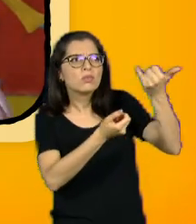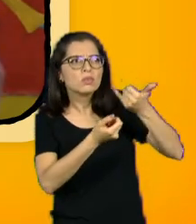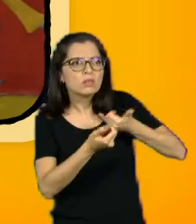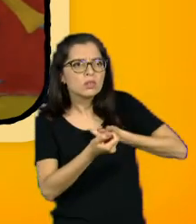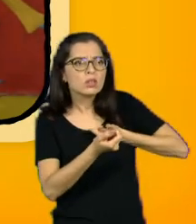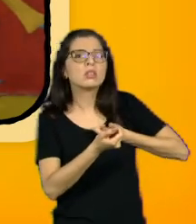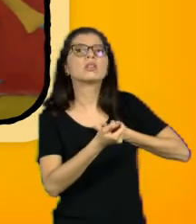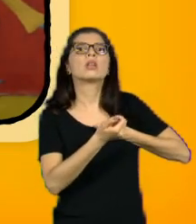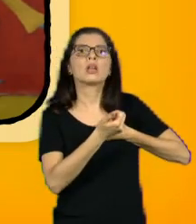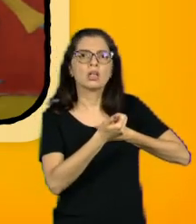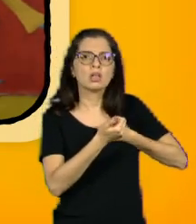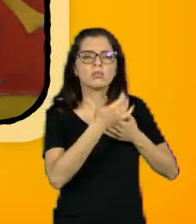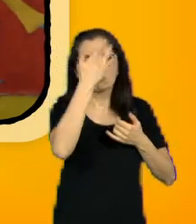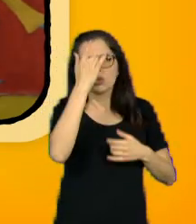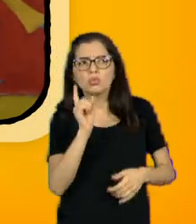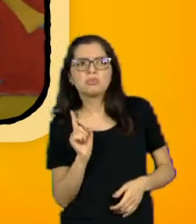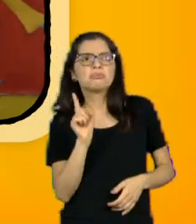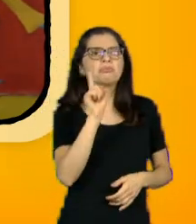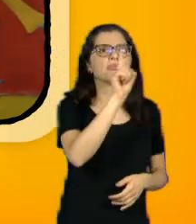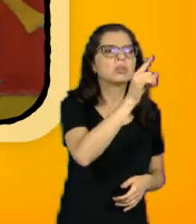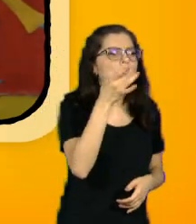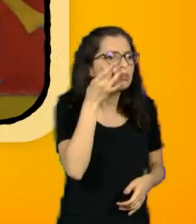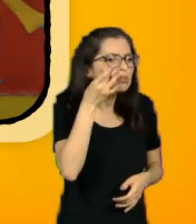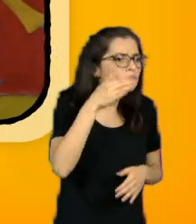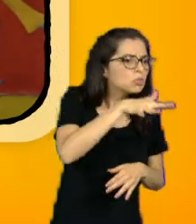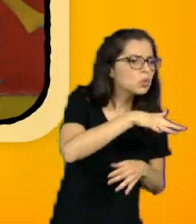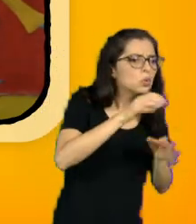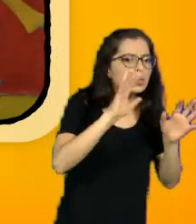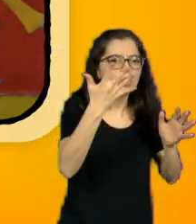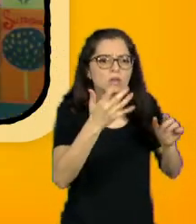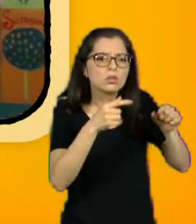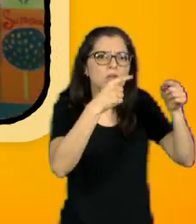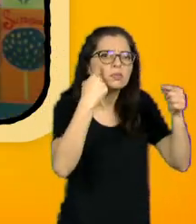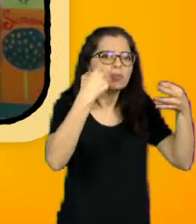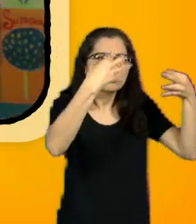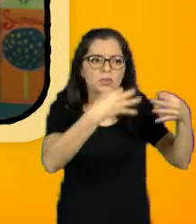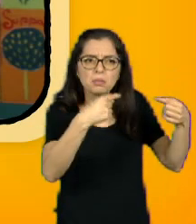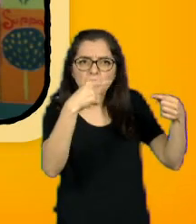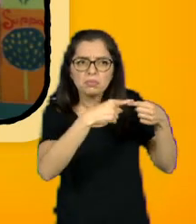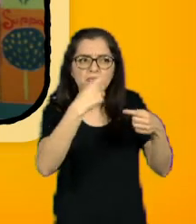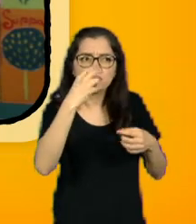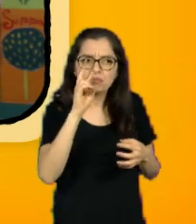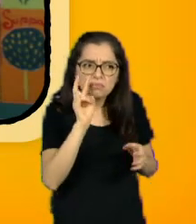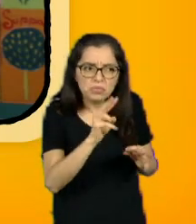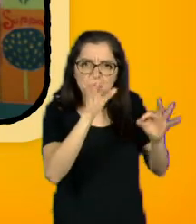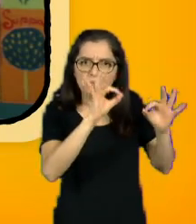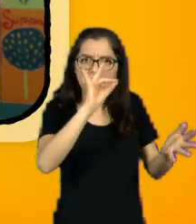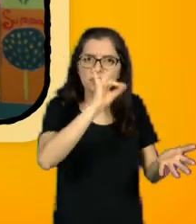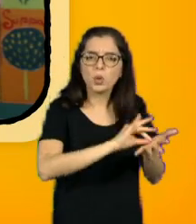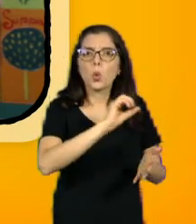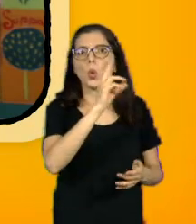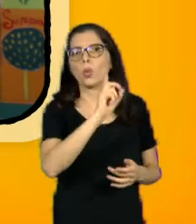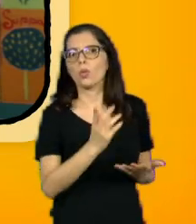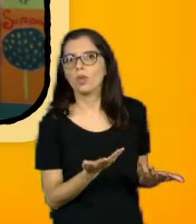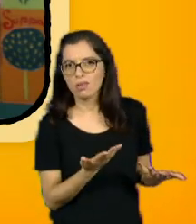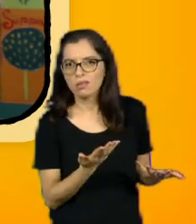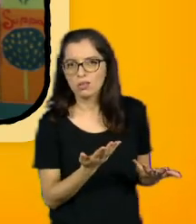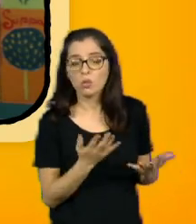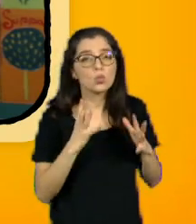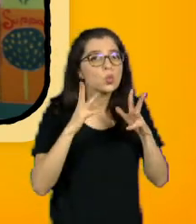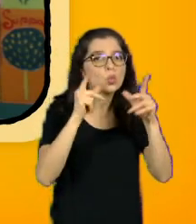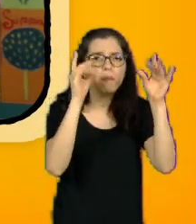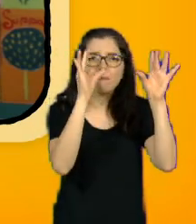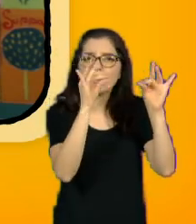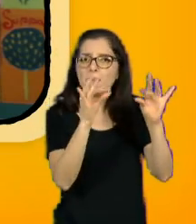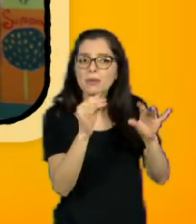um editor que contesta, pergunta, avalia o que foi apurado, as fontes diferentes que o jornalista vai ouvir,